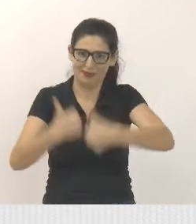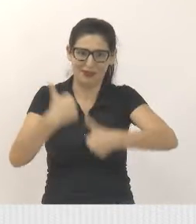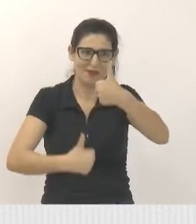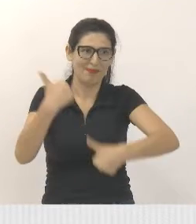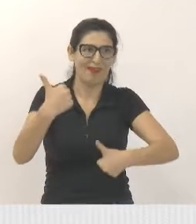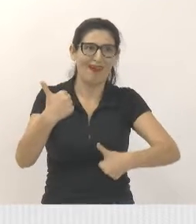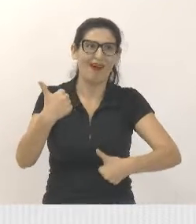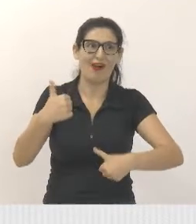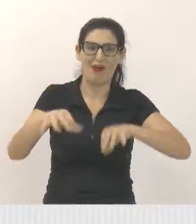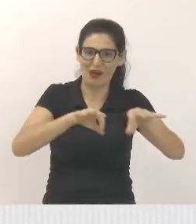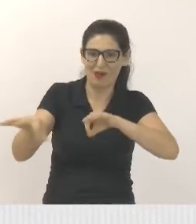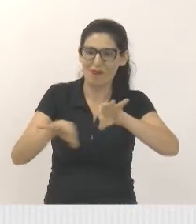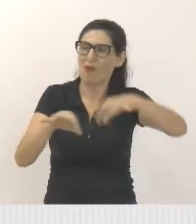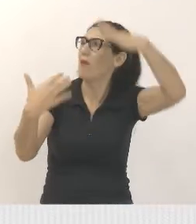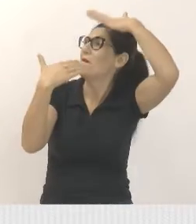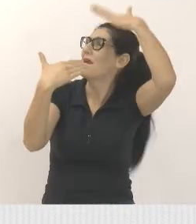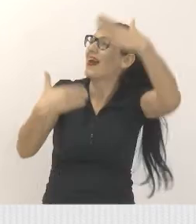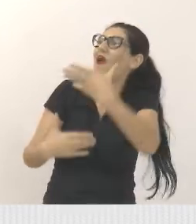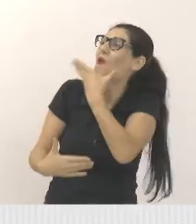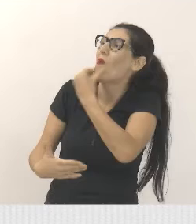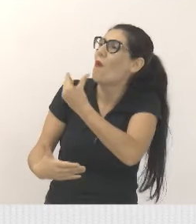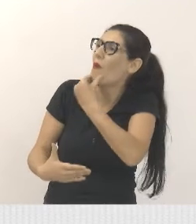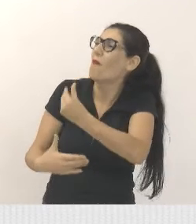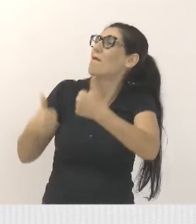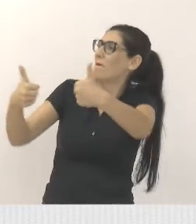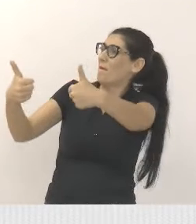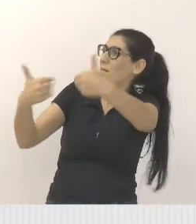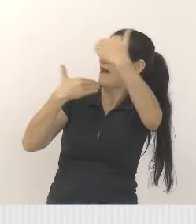Barba, obrigada. Próximo,